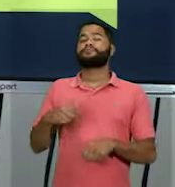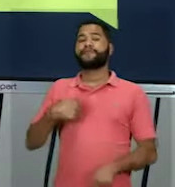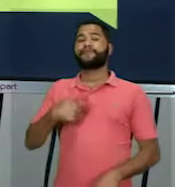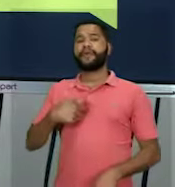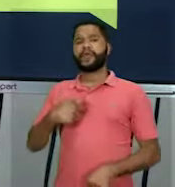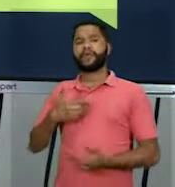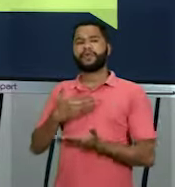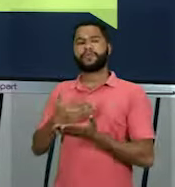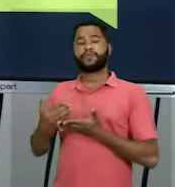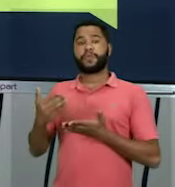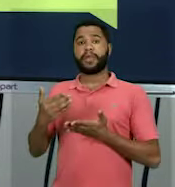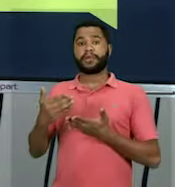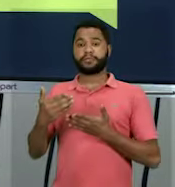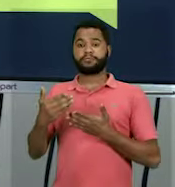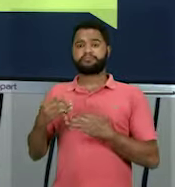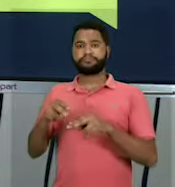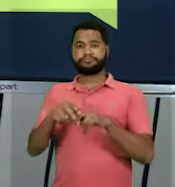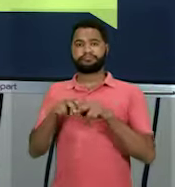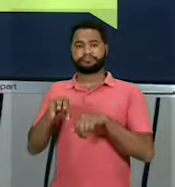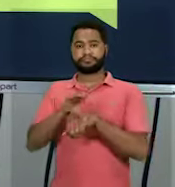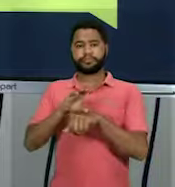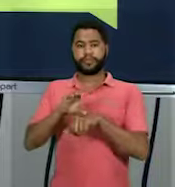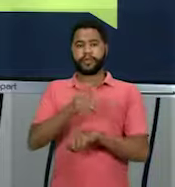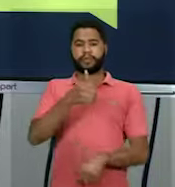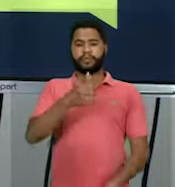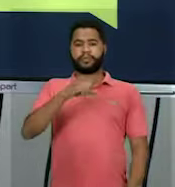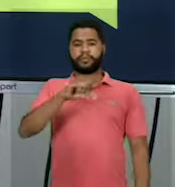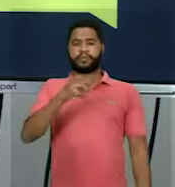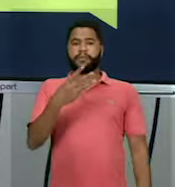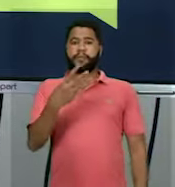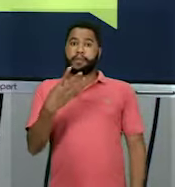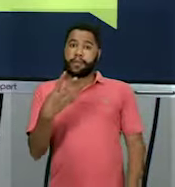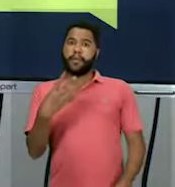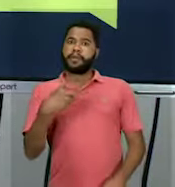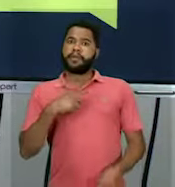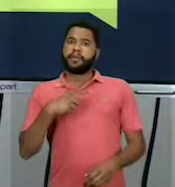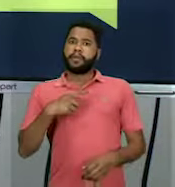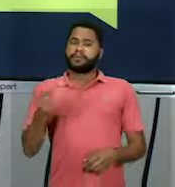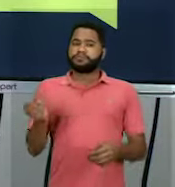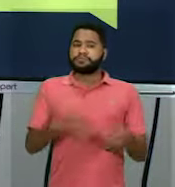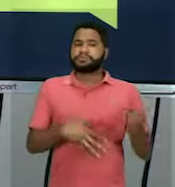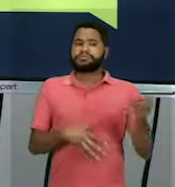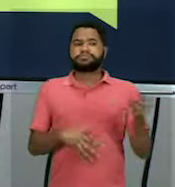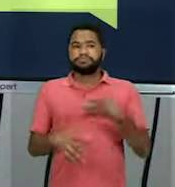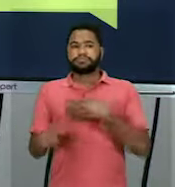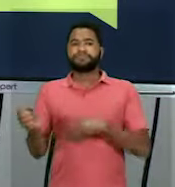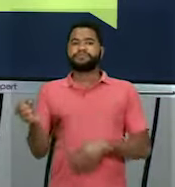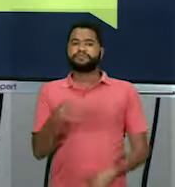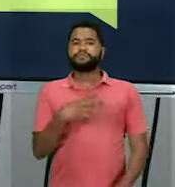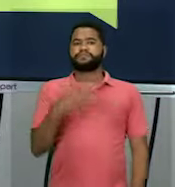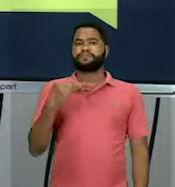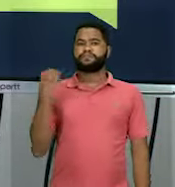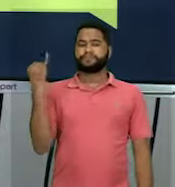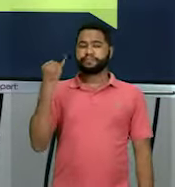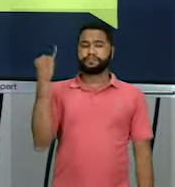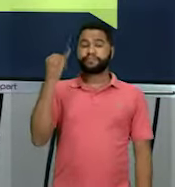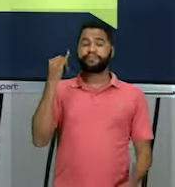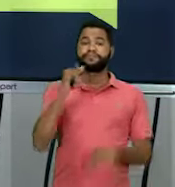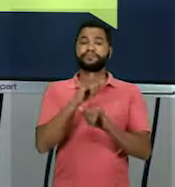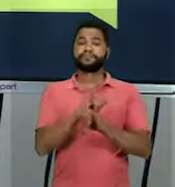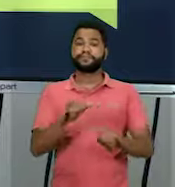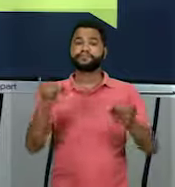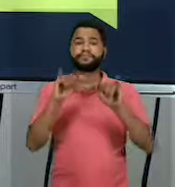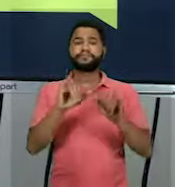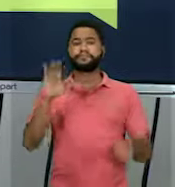essa constituição de 34, nós temos ali algumas inovações muito importantes e essas informações,